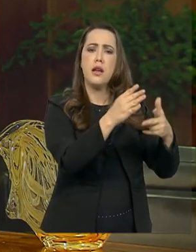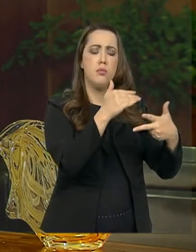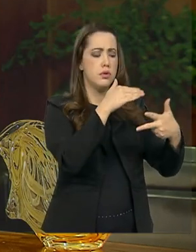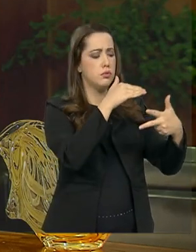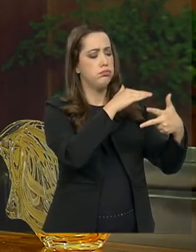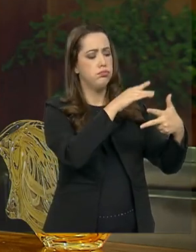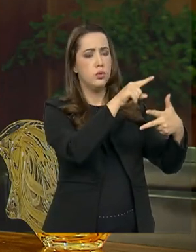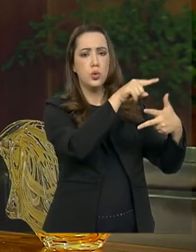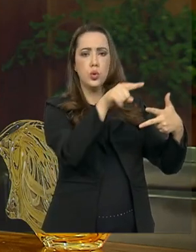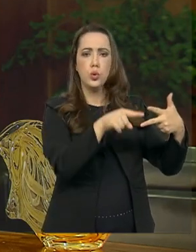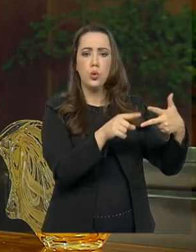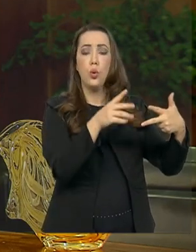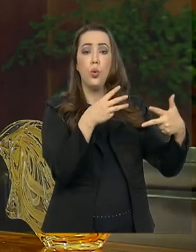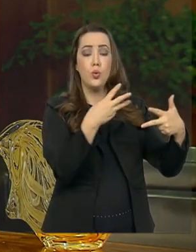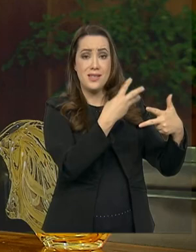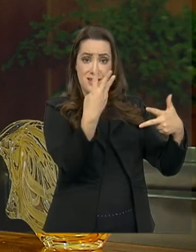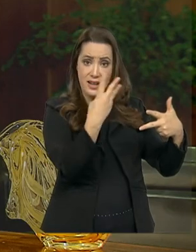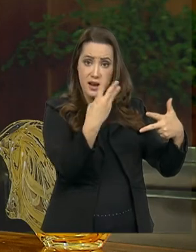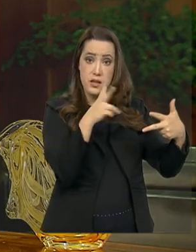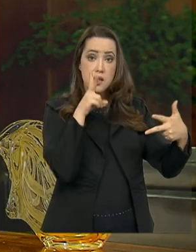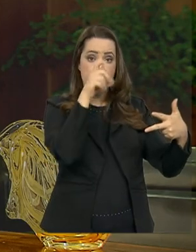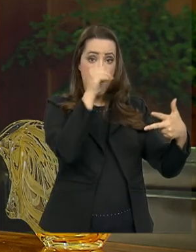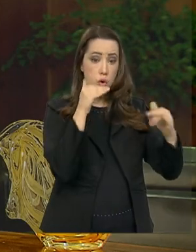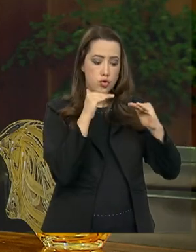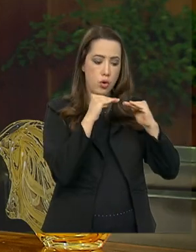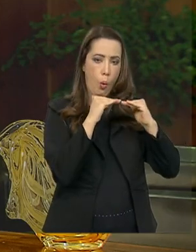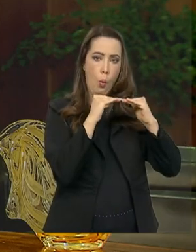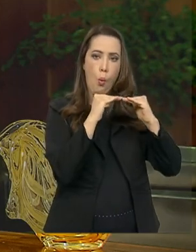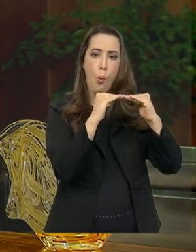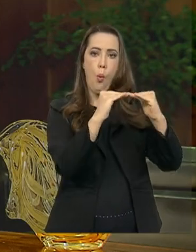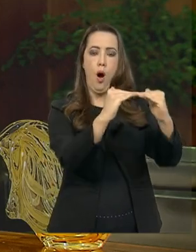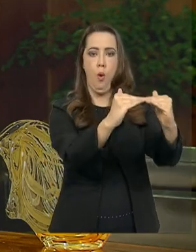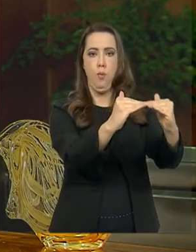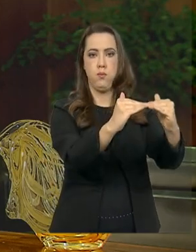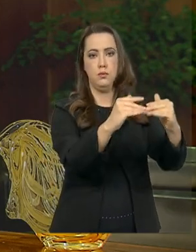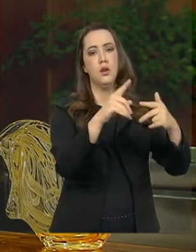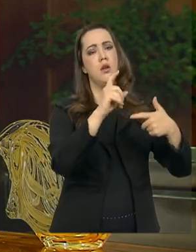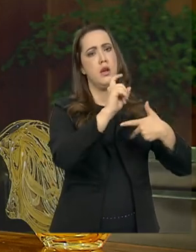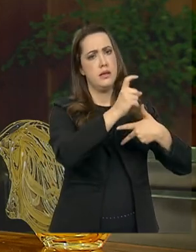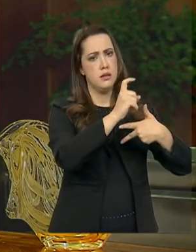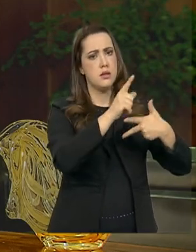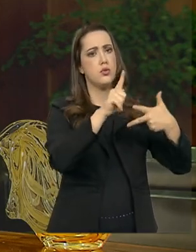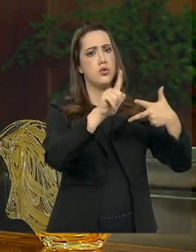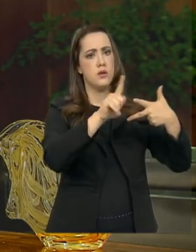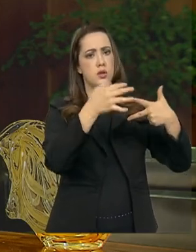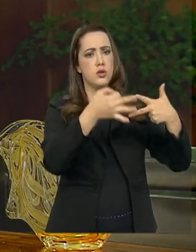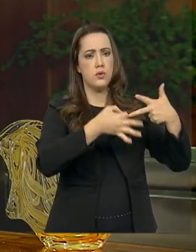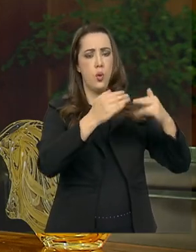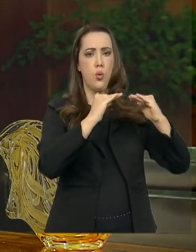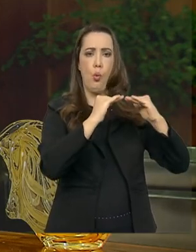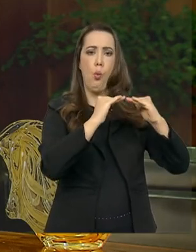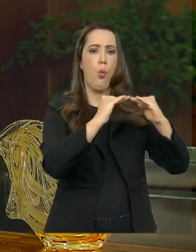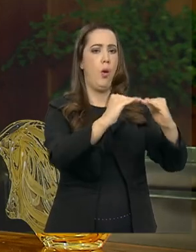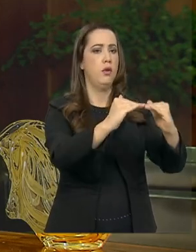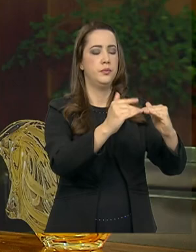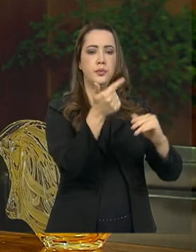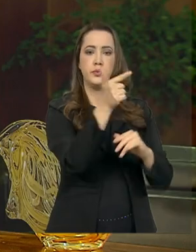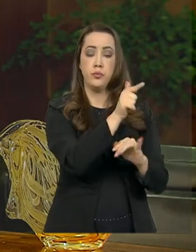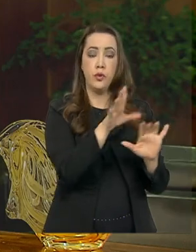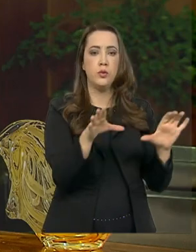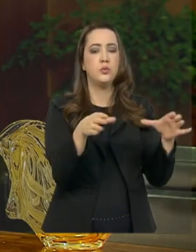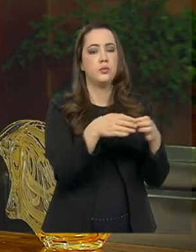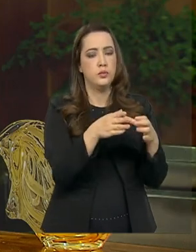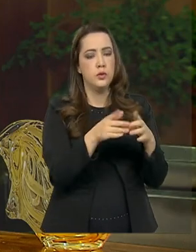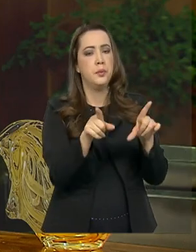fortes por igual. O Poder Executivo, Legislativo, Judiciário, assim os demais órgãos, o Ministério Público, o Tribunal de